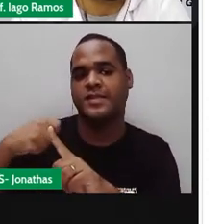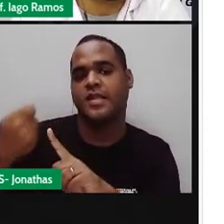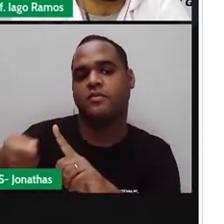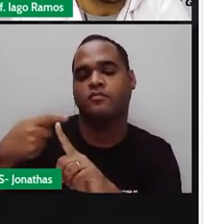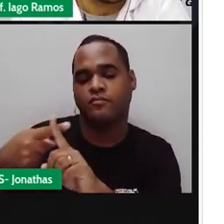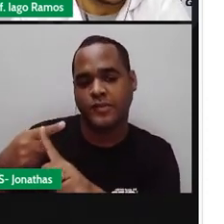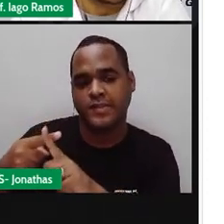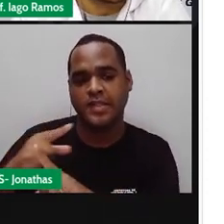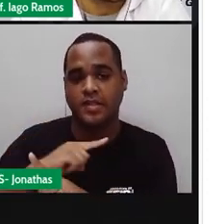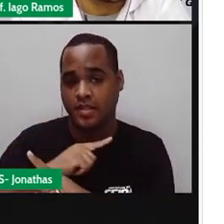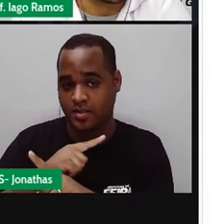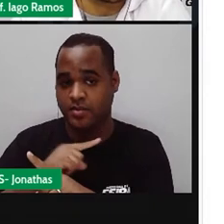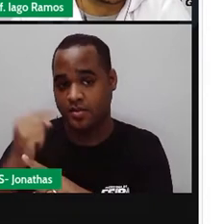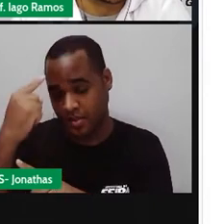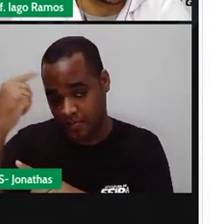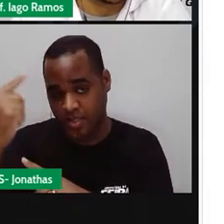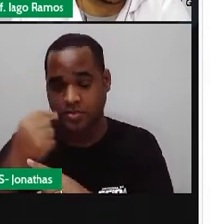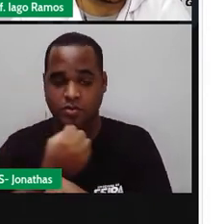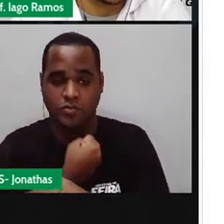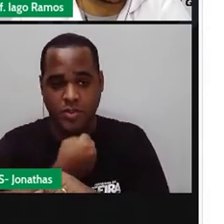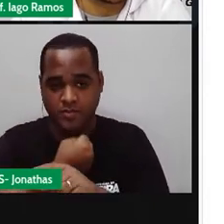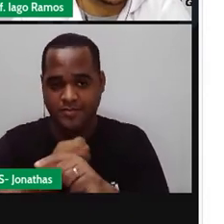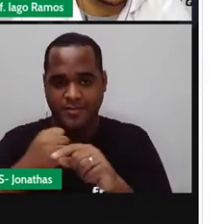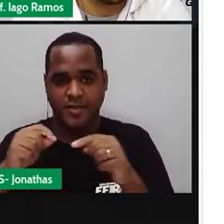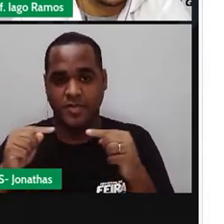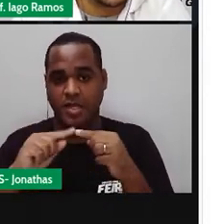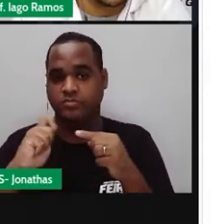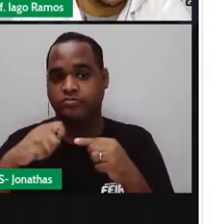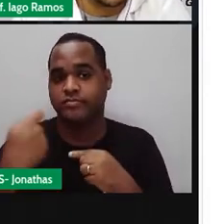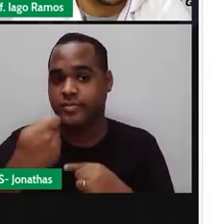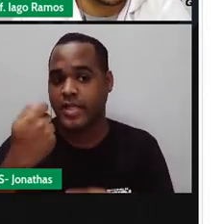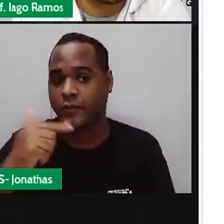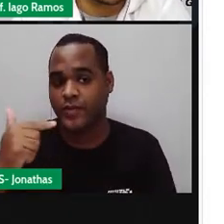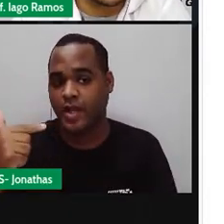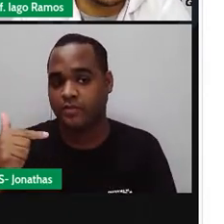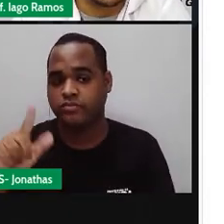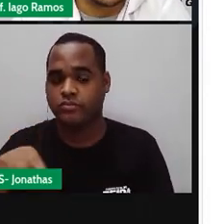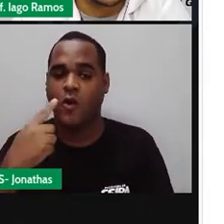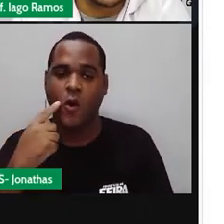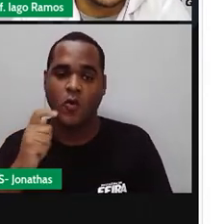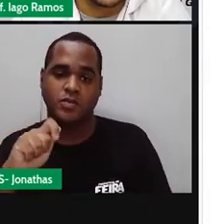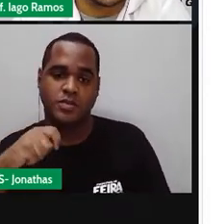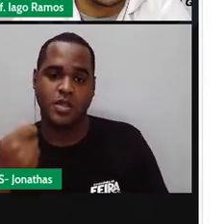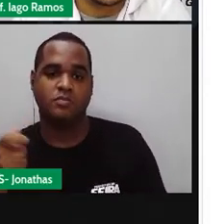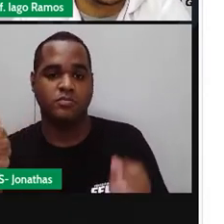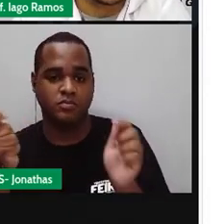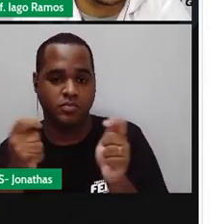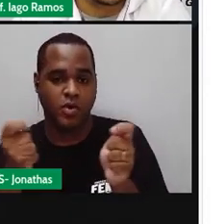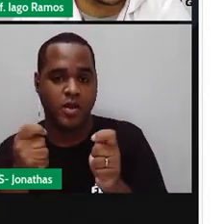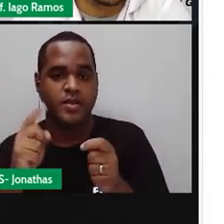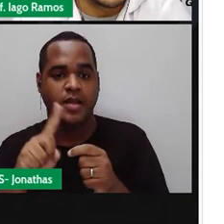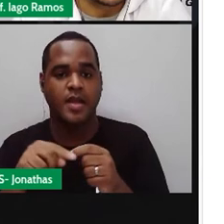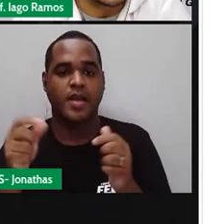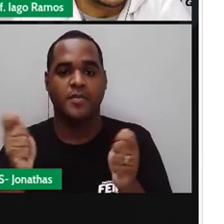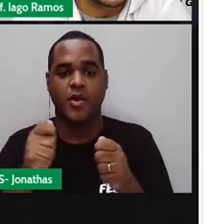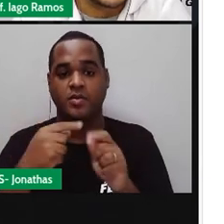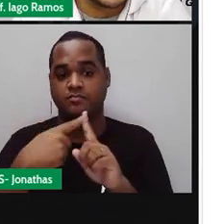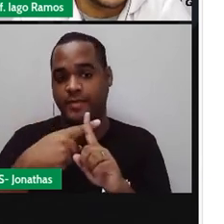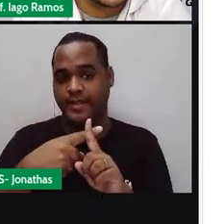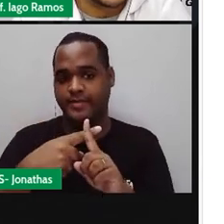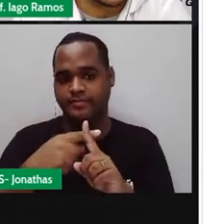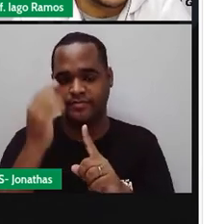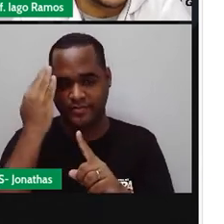Positivo é aqueles numerozinhos que não tem sinal, ou que o sinal pode ser o sinal de mais.